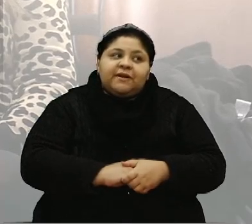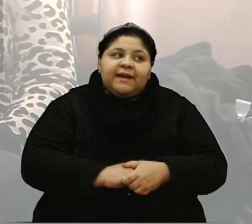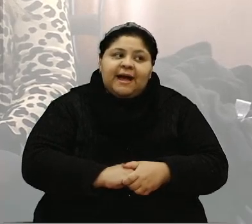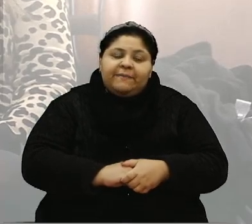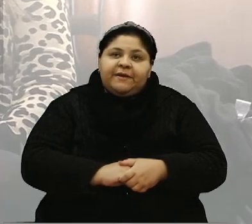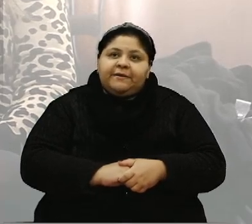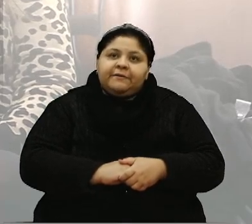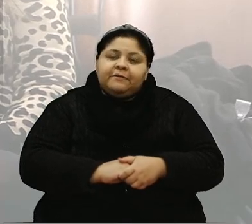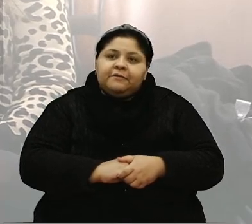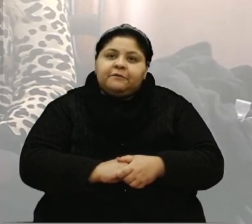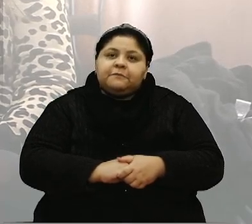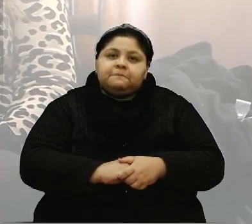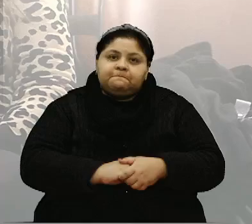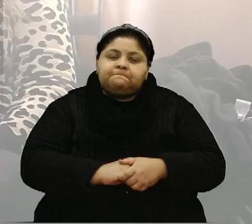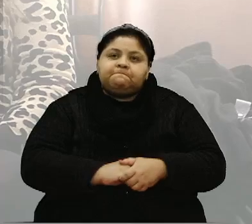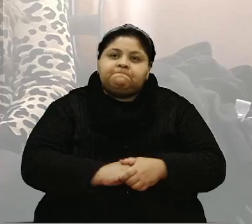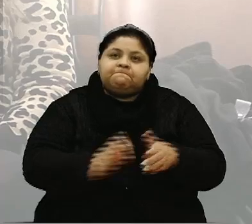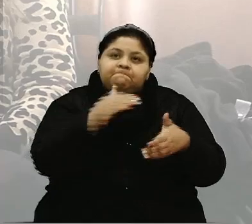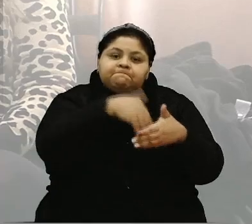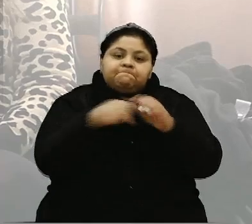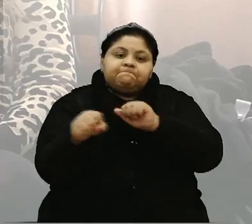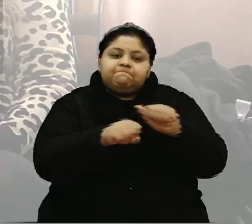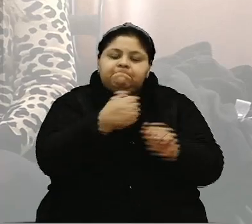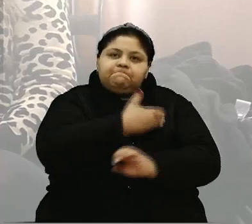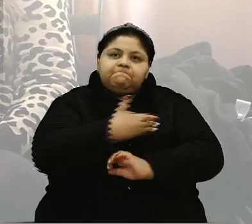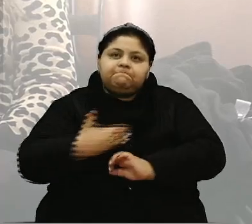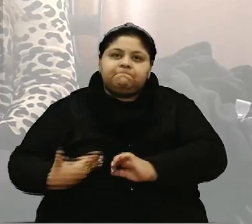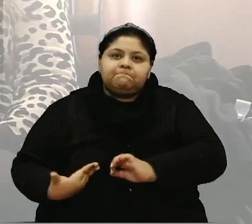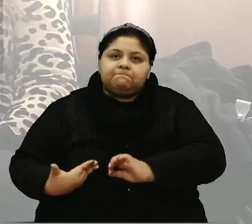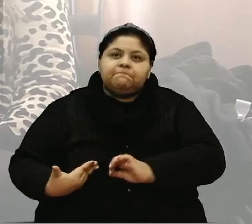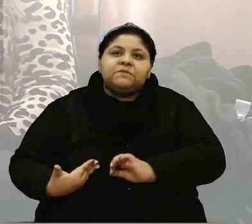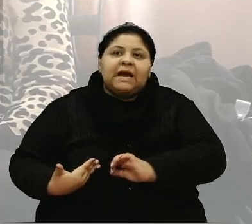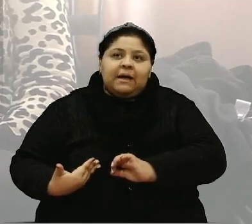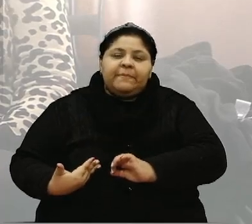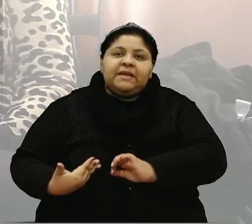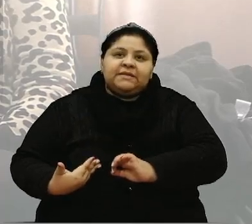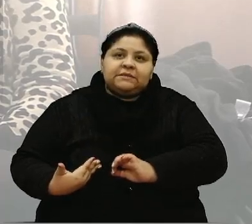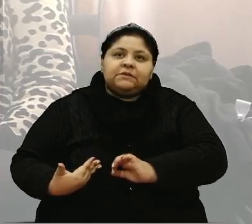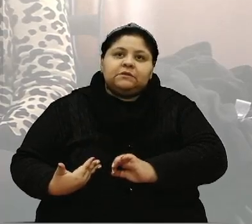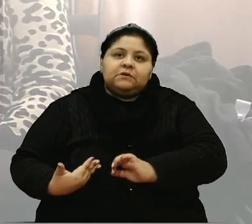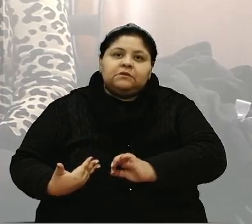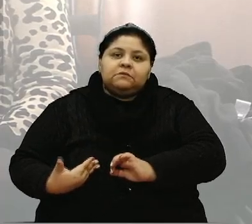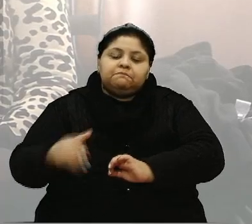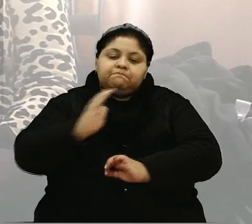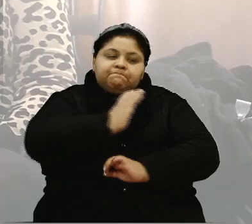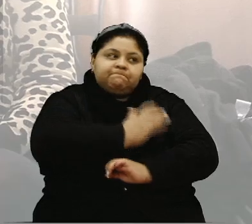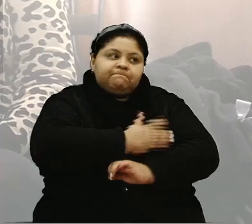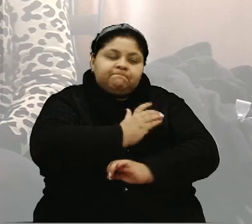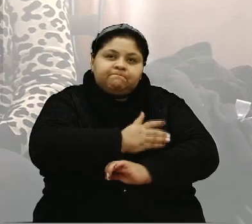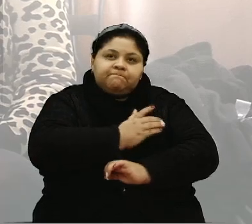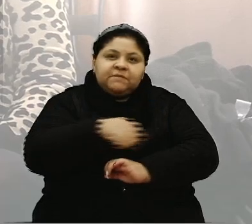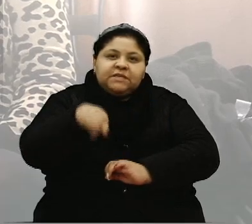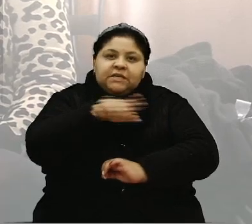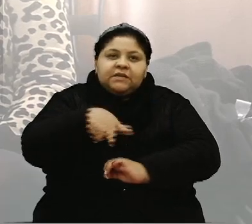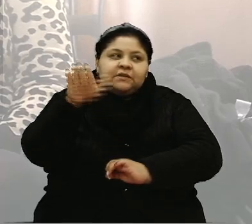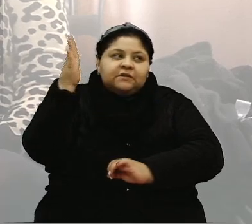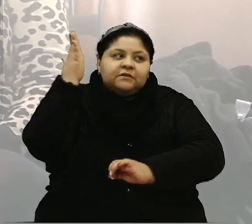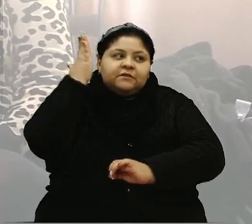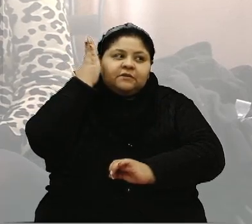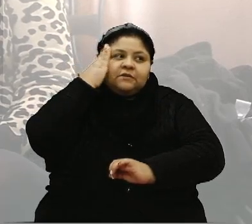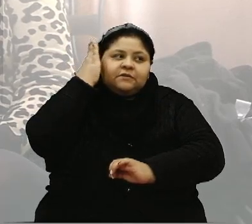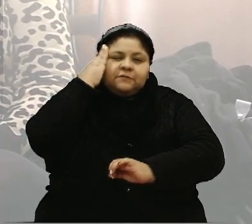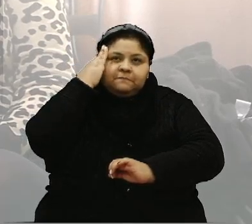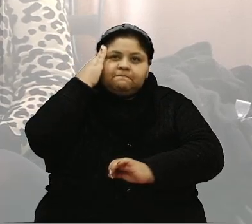Nós precisamos, dentro do poder público, ter pessoas que trabalham com o coração. A gente sabe que diversas